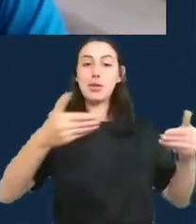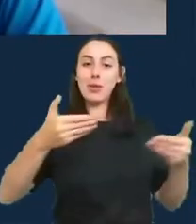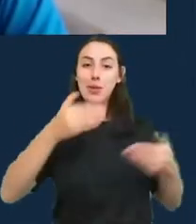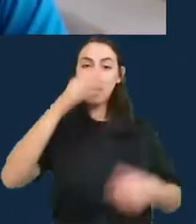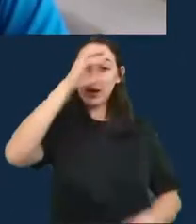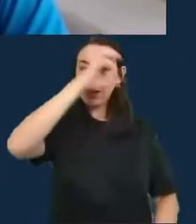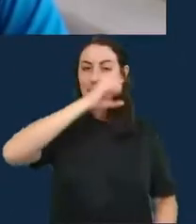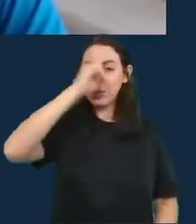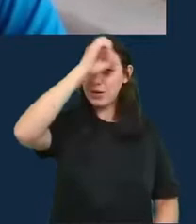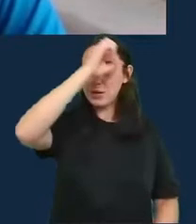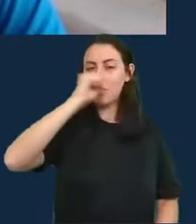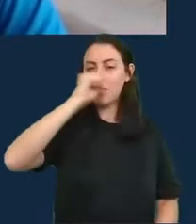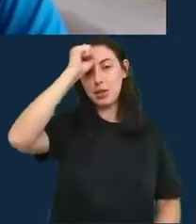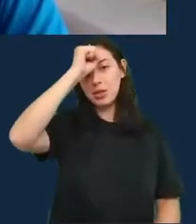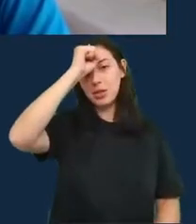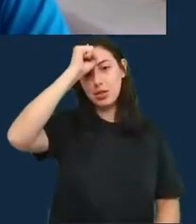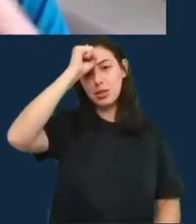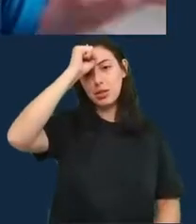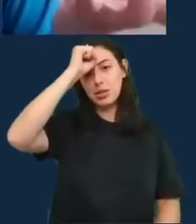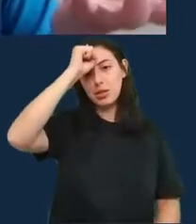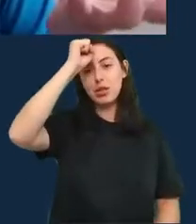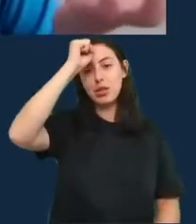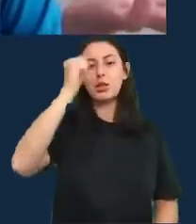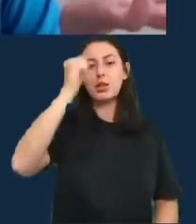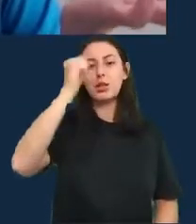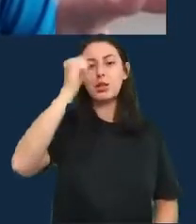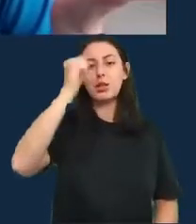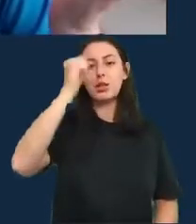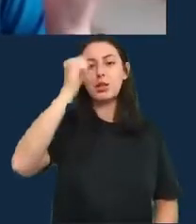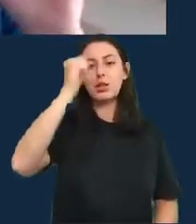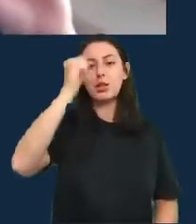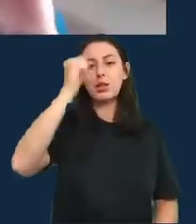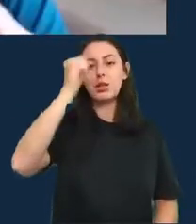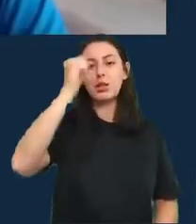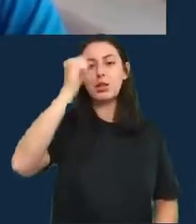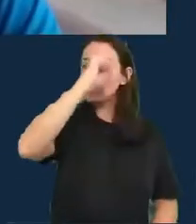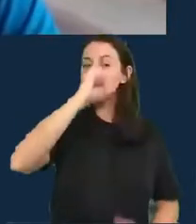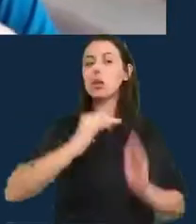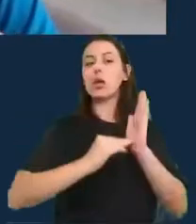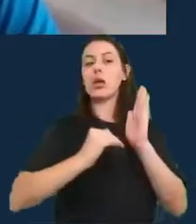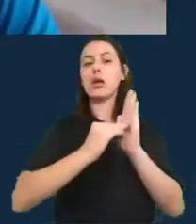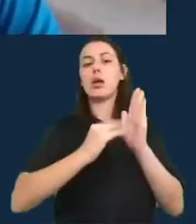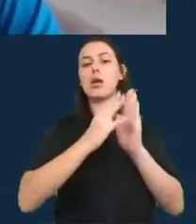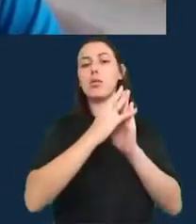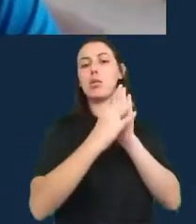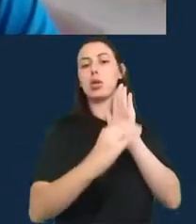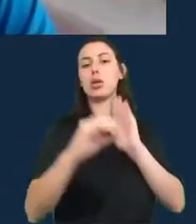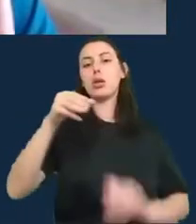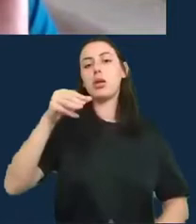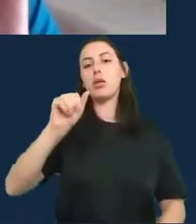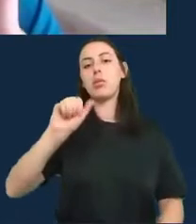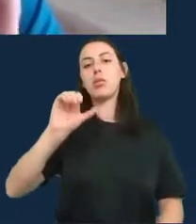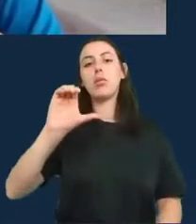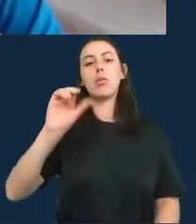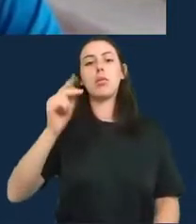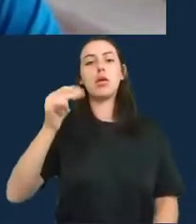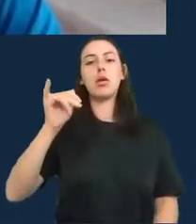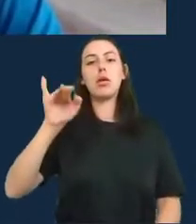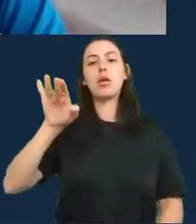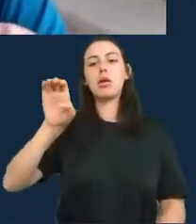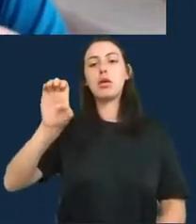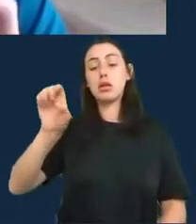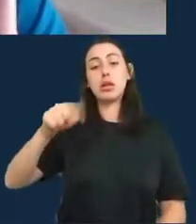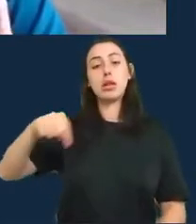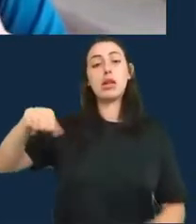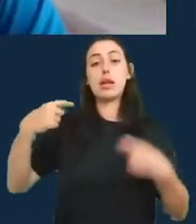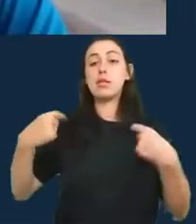querem aprender machine learning que quiserem escolher bom que elas devem escolher um assunto divertido a Fernanda